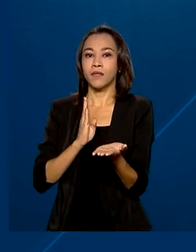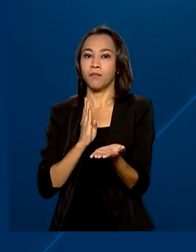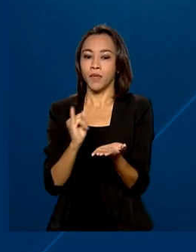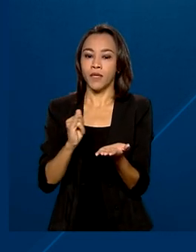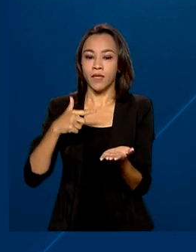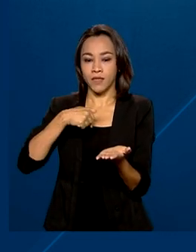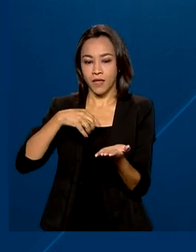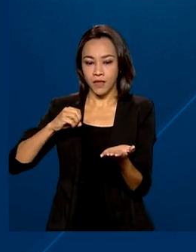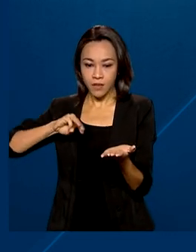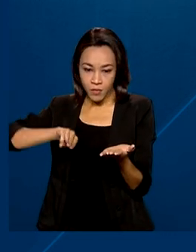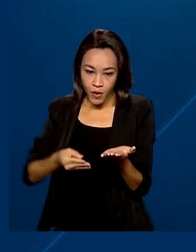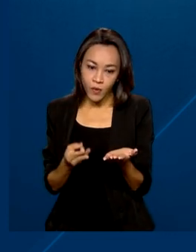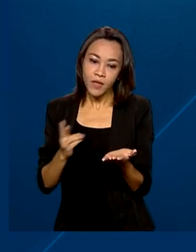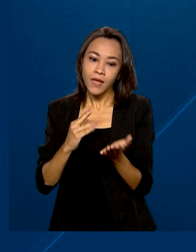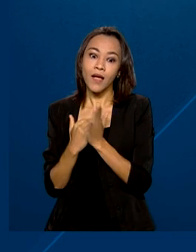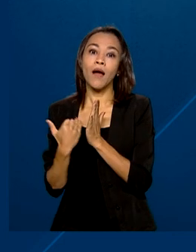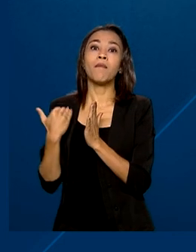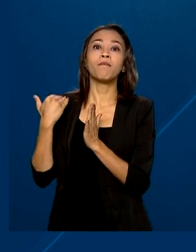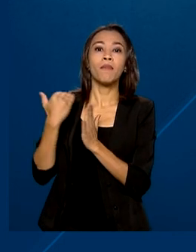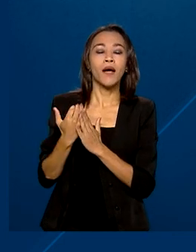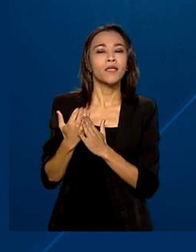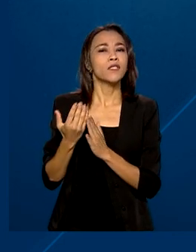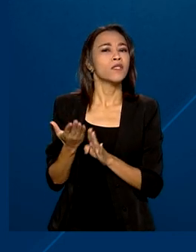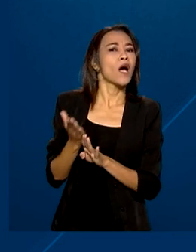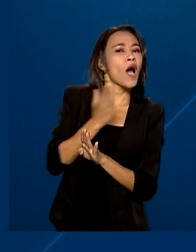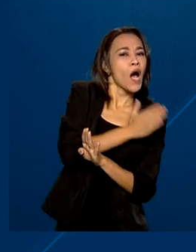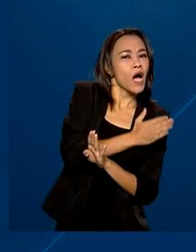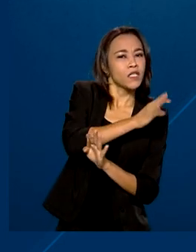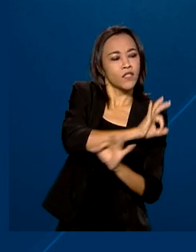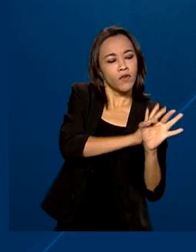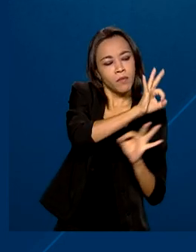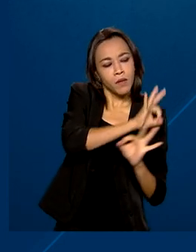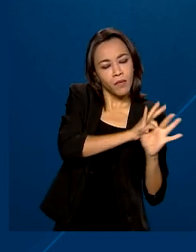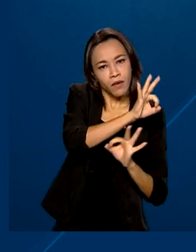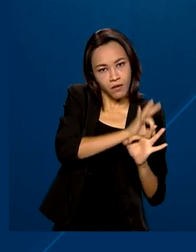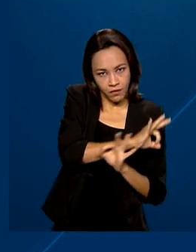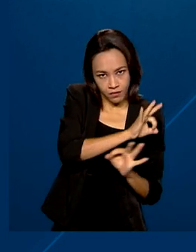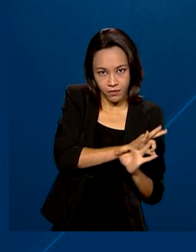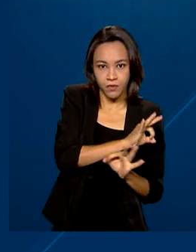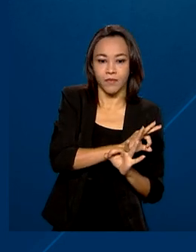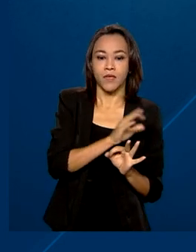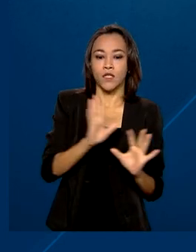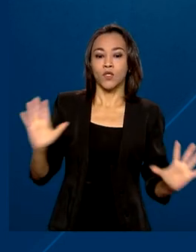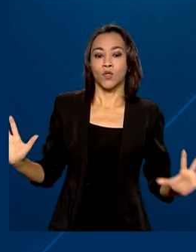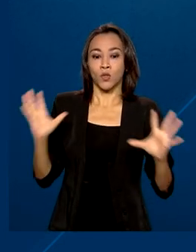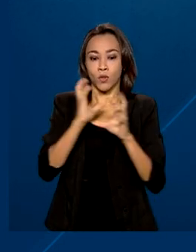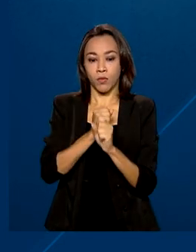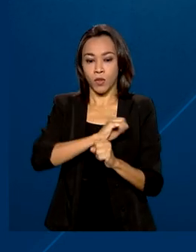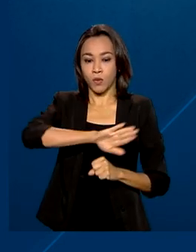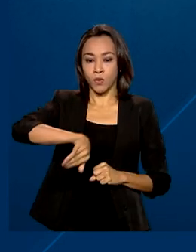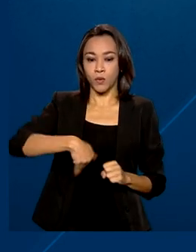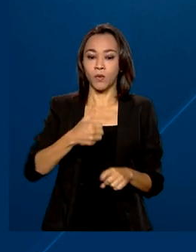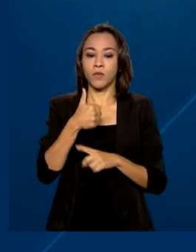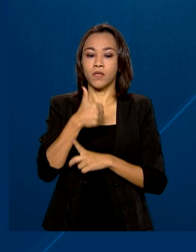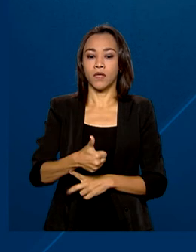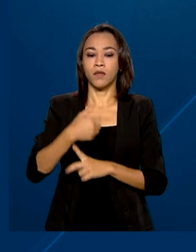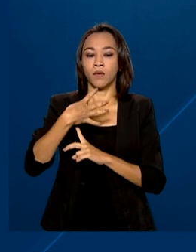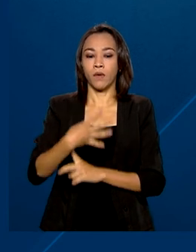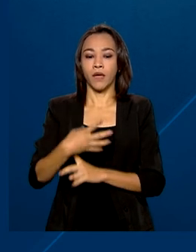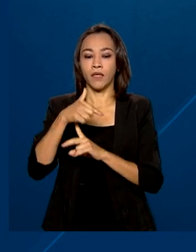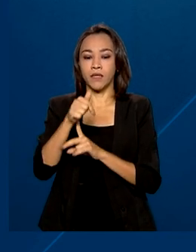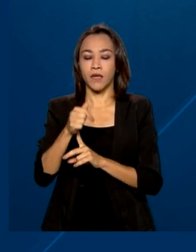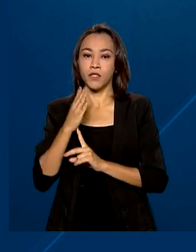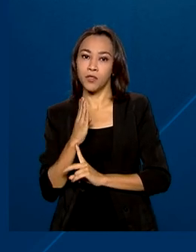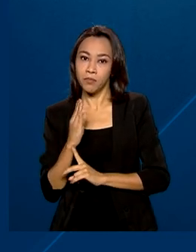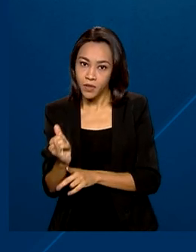bilhões a mais do que o que foi reservado em 2021, totalizando um orçamento de R 147